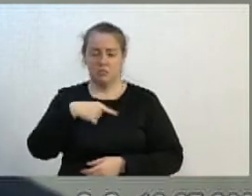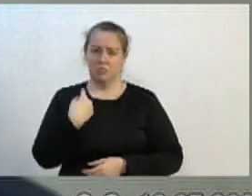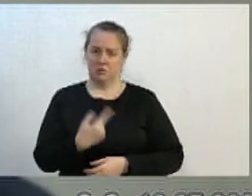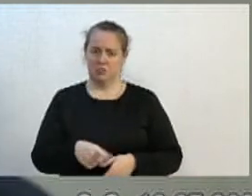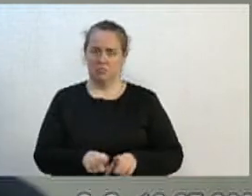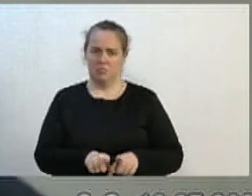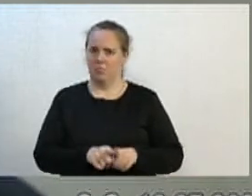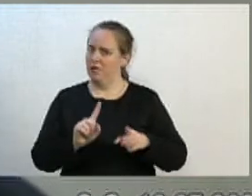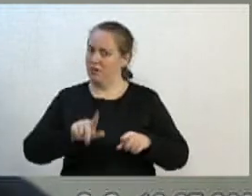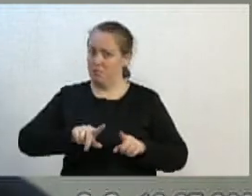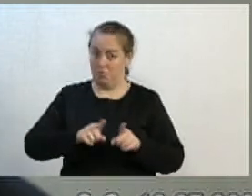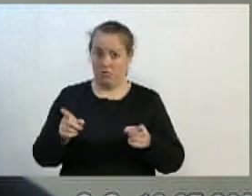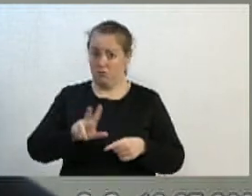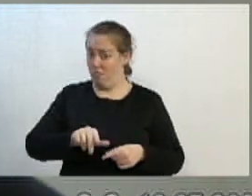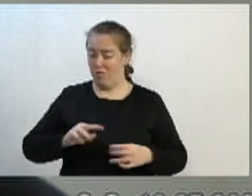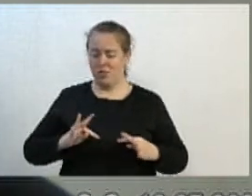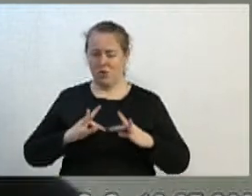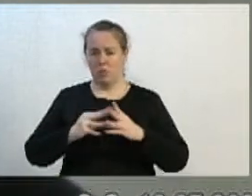repugnante.